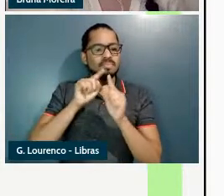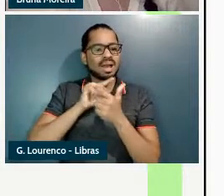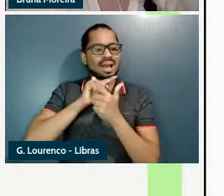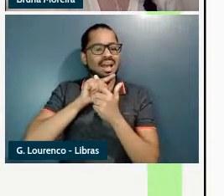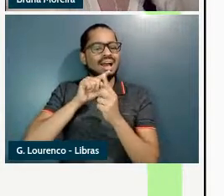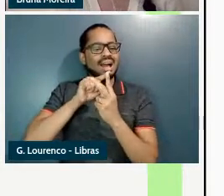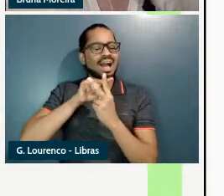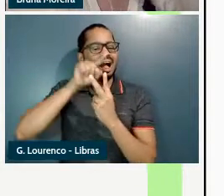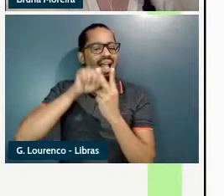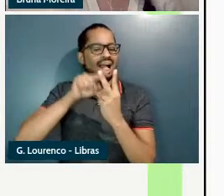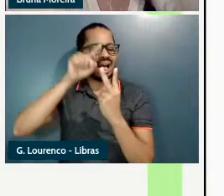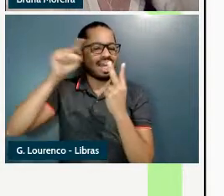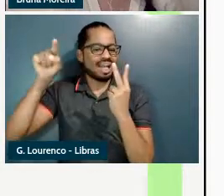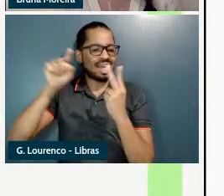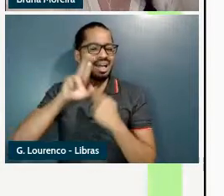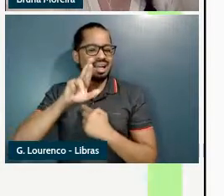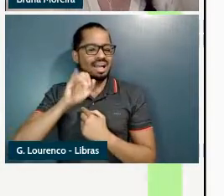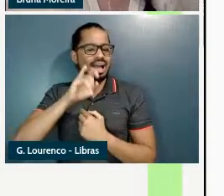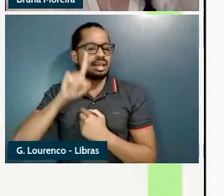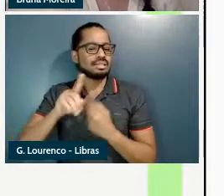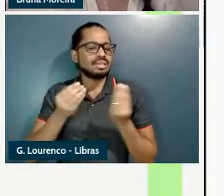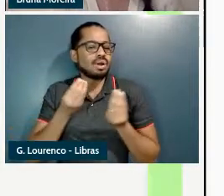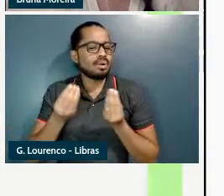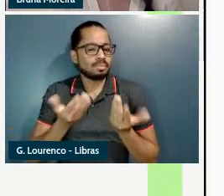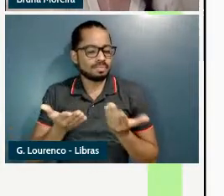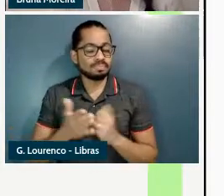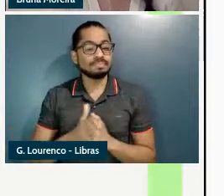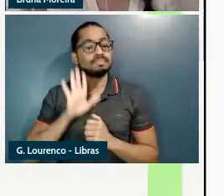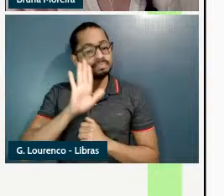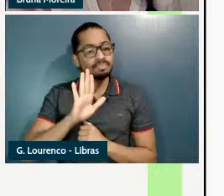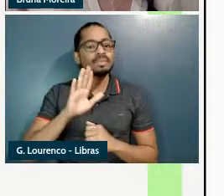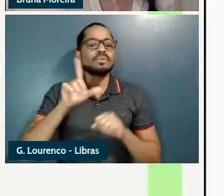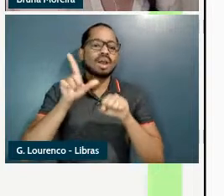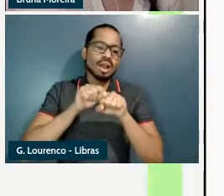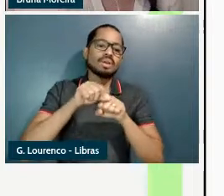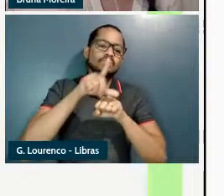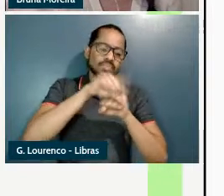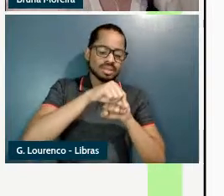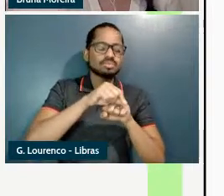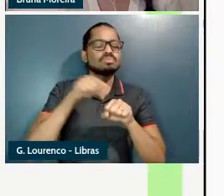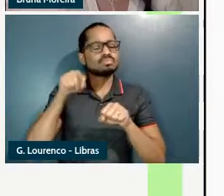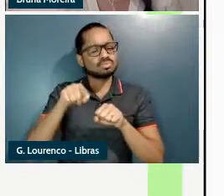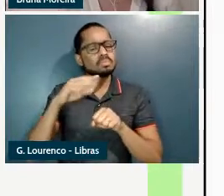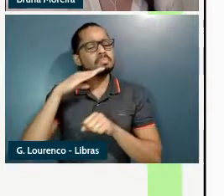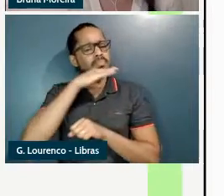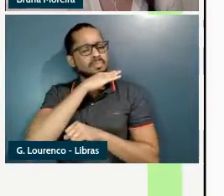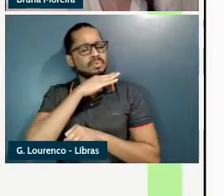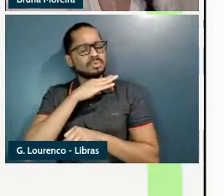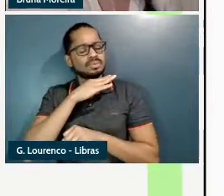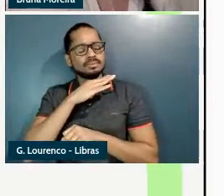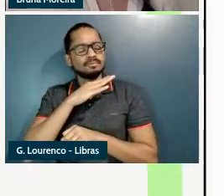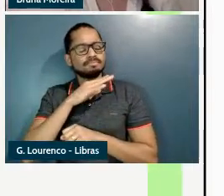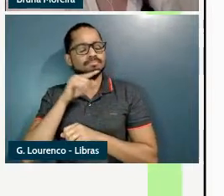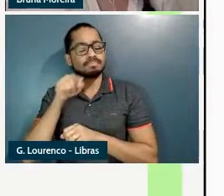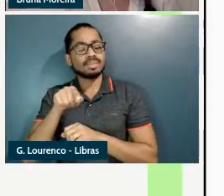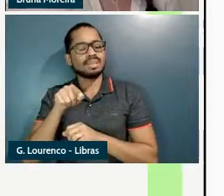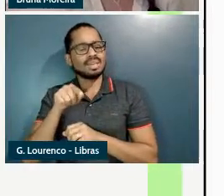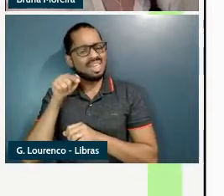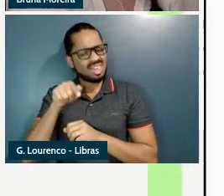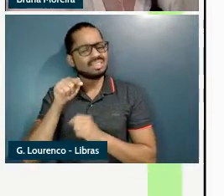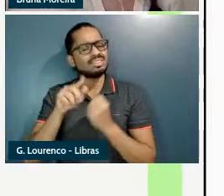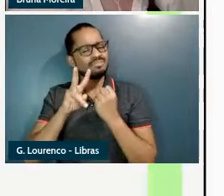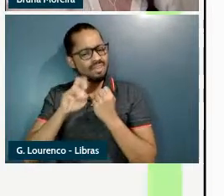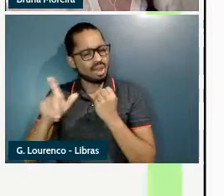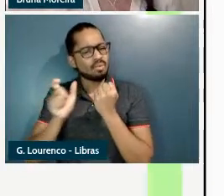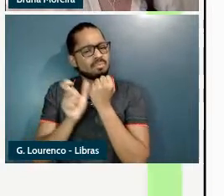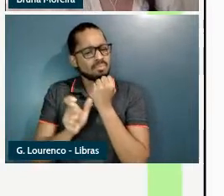e eu argumento que a generalização de que o sufixo tem preferência por verbos e faz entre aspas o mesmo que a passiva é descritivamente correta